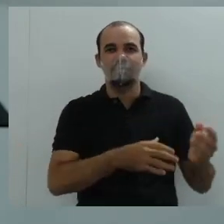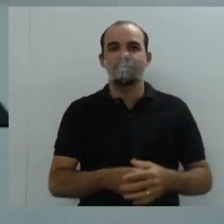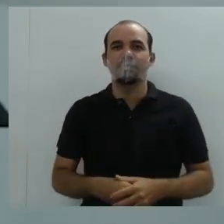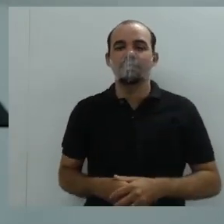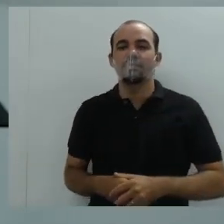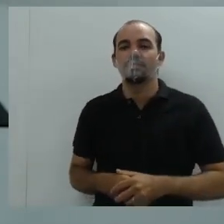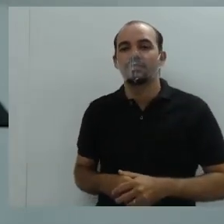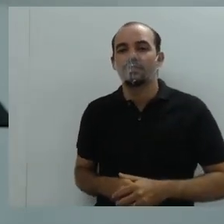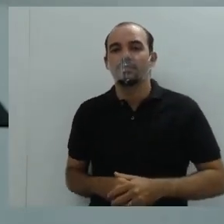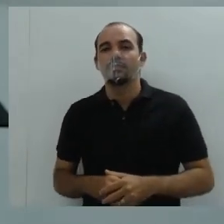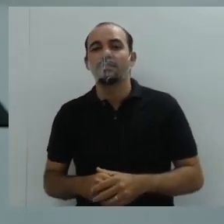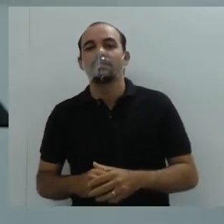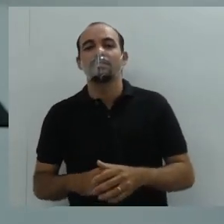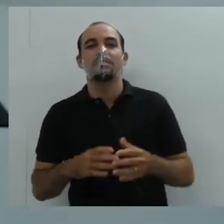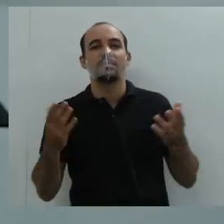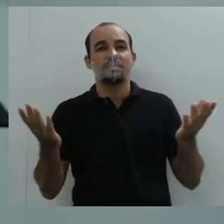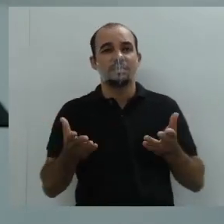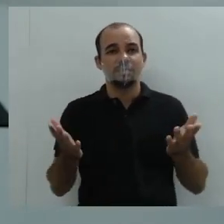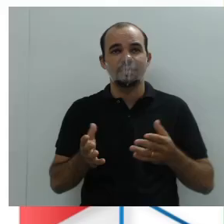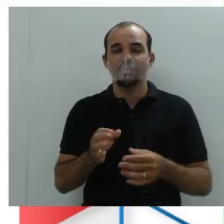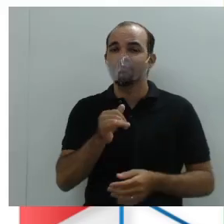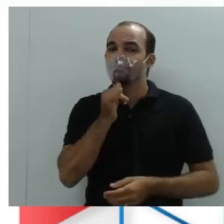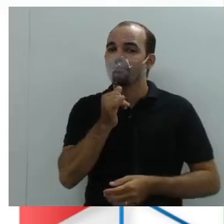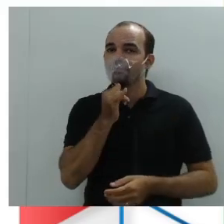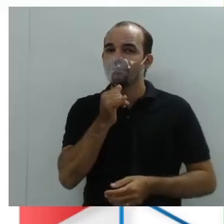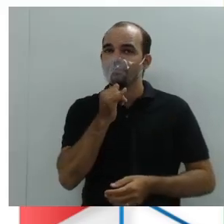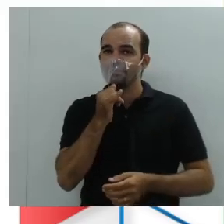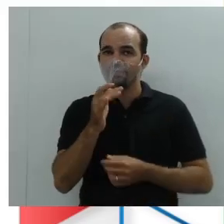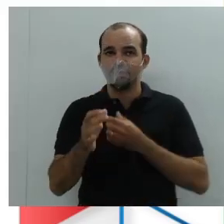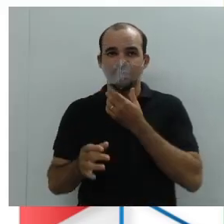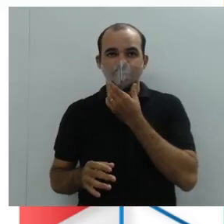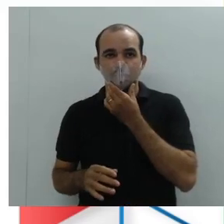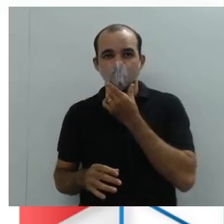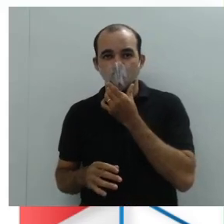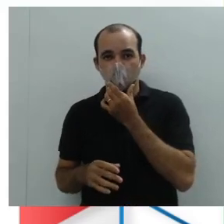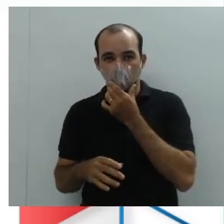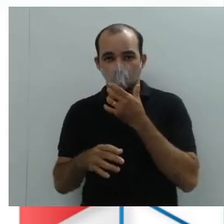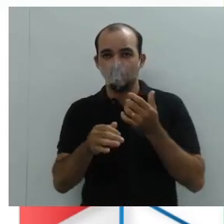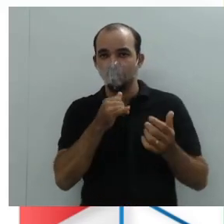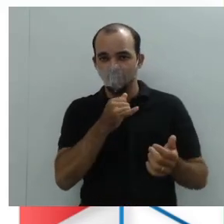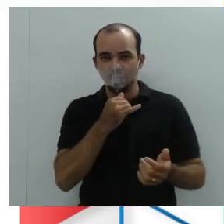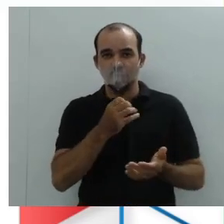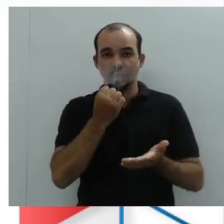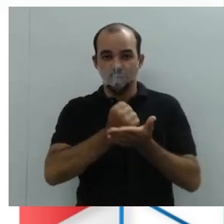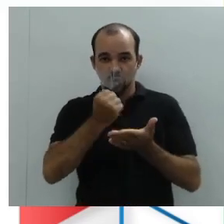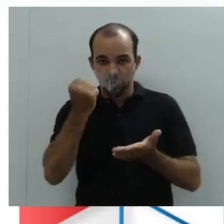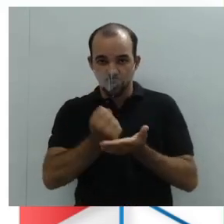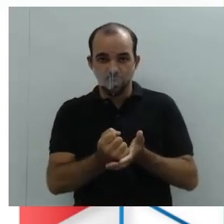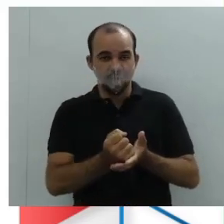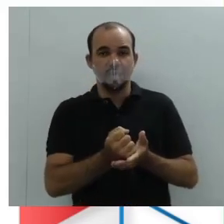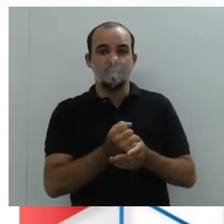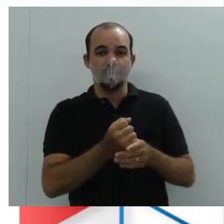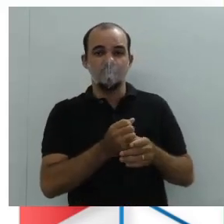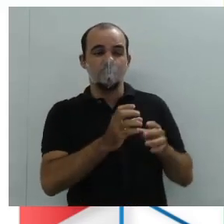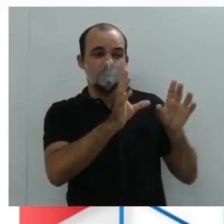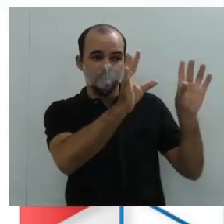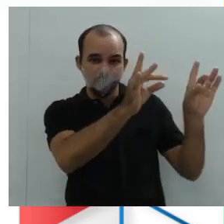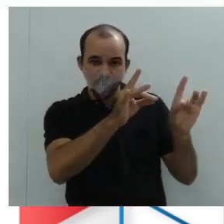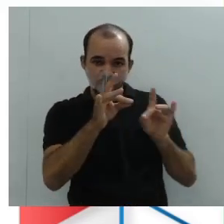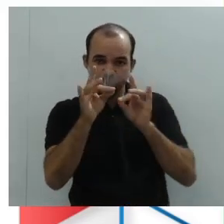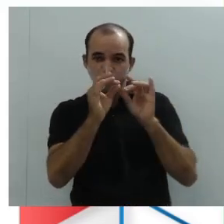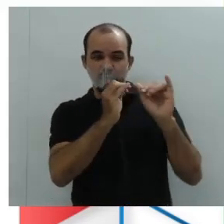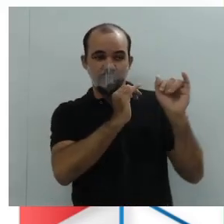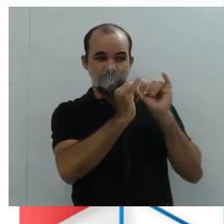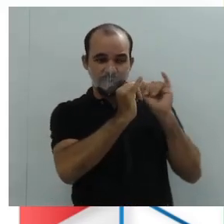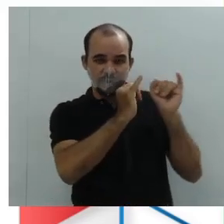estrutura, a gente vai para o exemplo. Eu trouxe para vocês um exemplo real que eu coletei na internet de uma baixa assinada